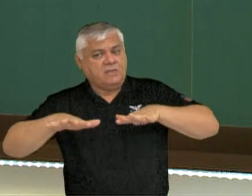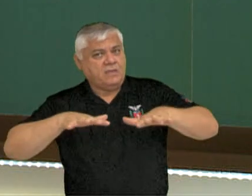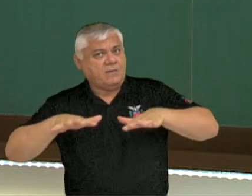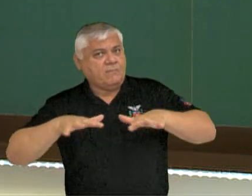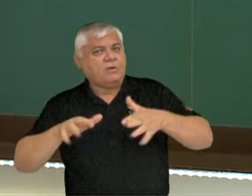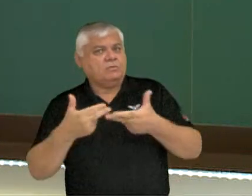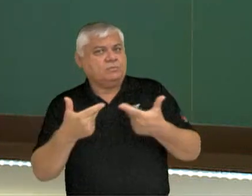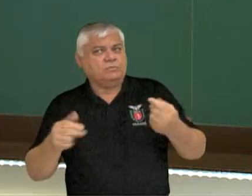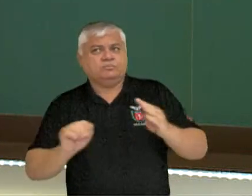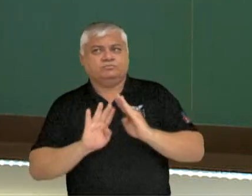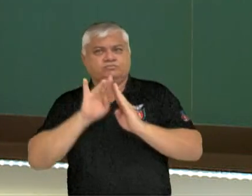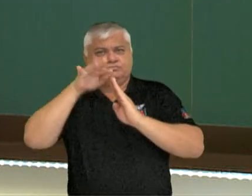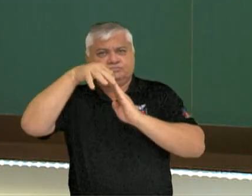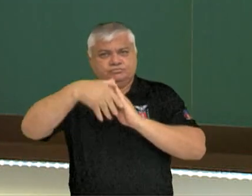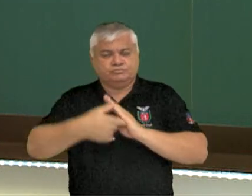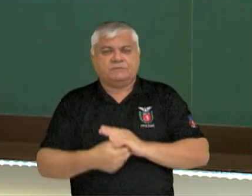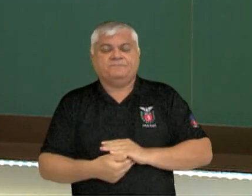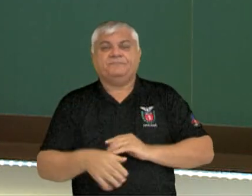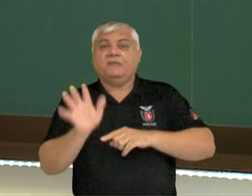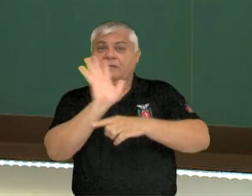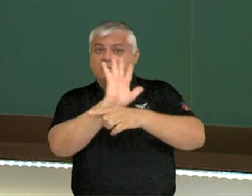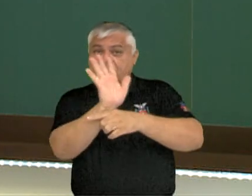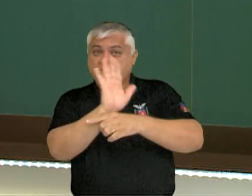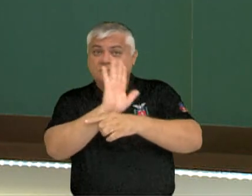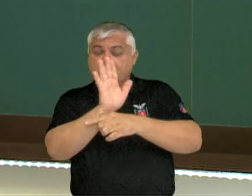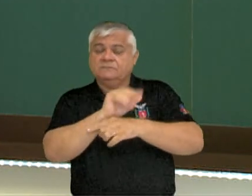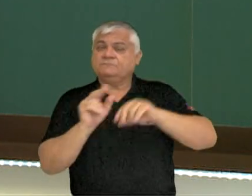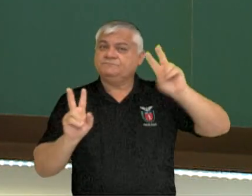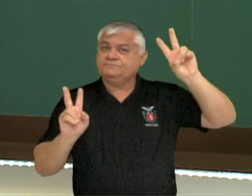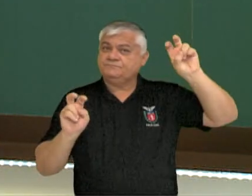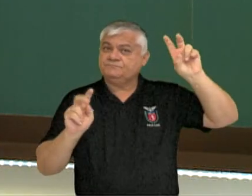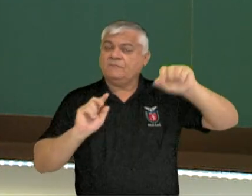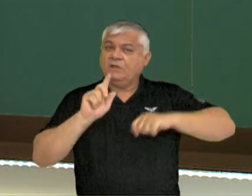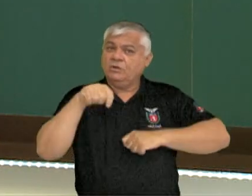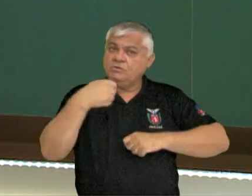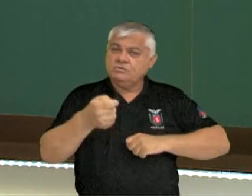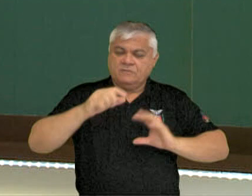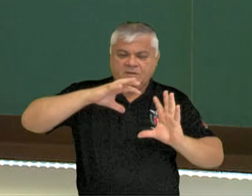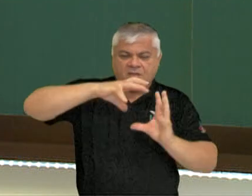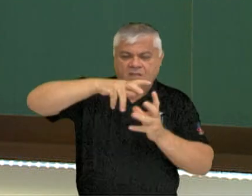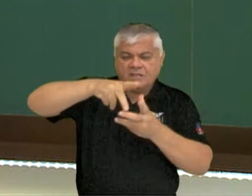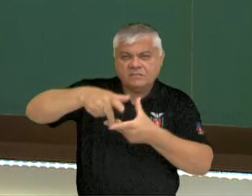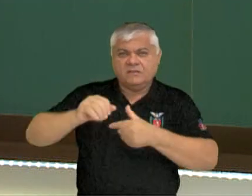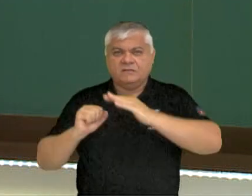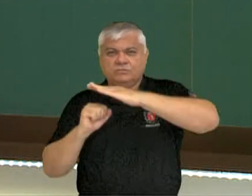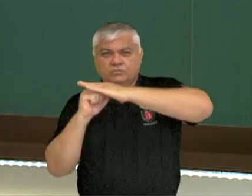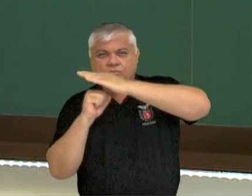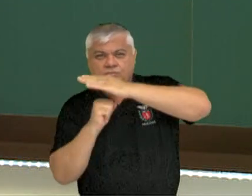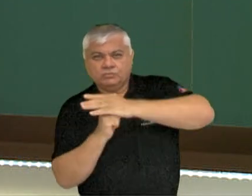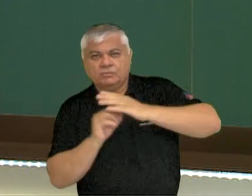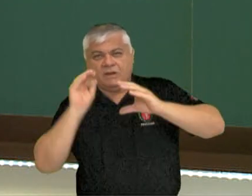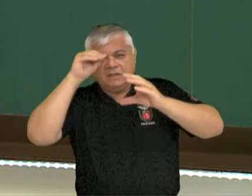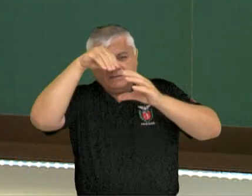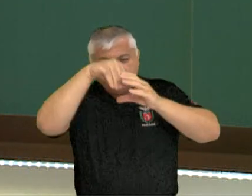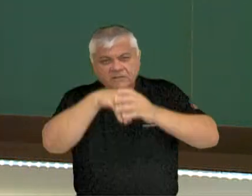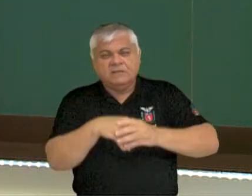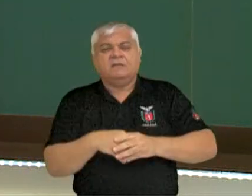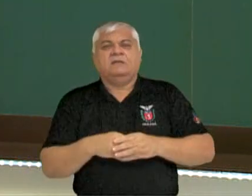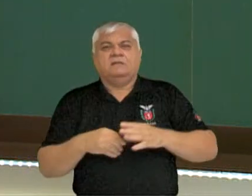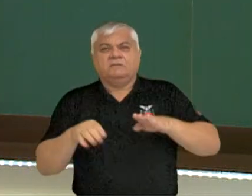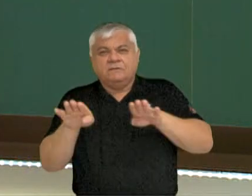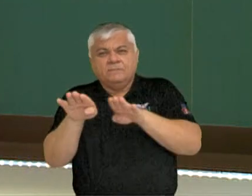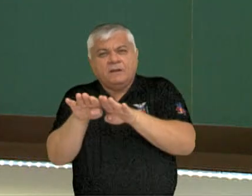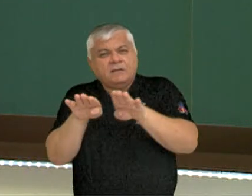as erupções vulcânicas. Nesse vídeo nós falamos sobre formação da terra, a estrutura interna do planeta e as